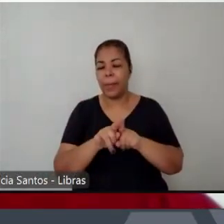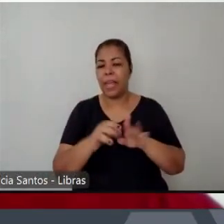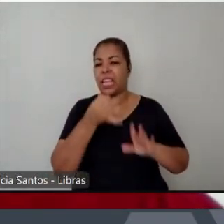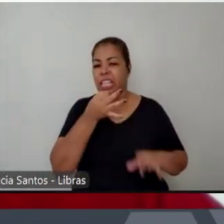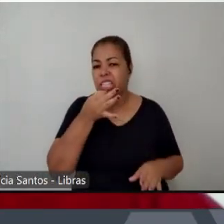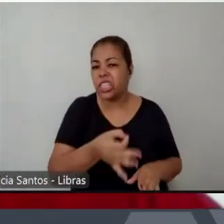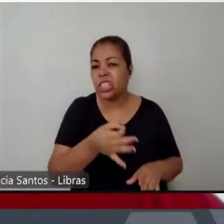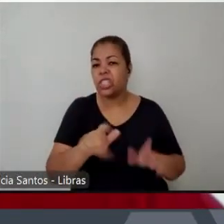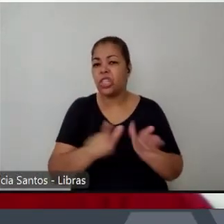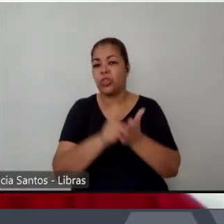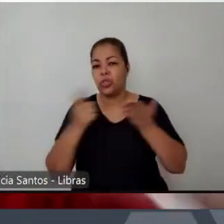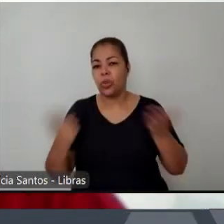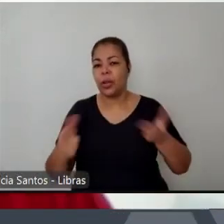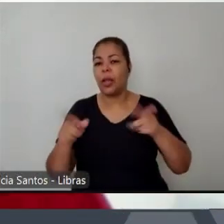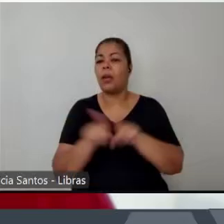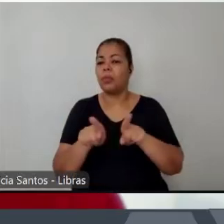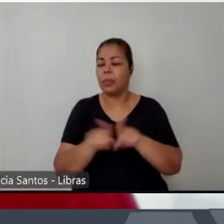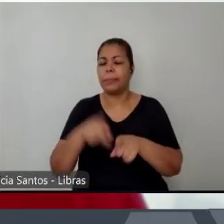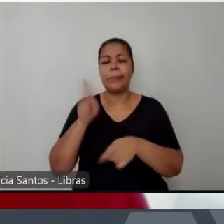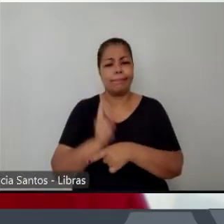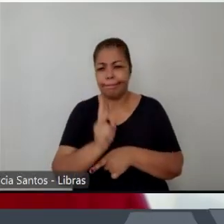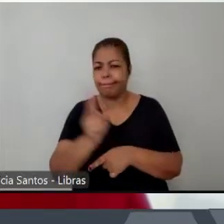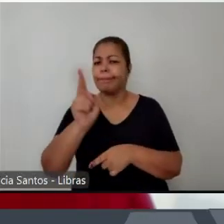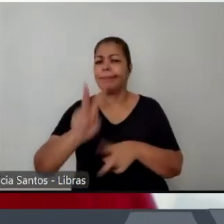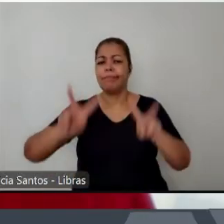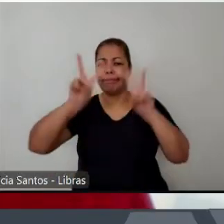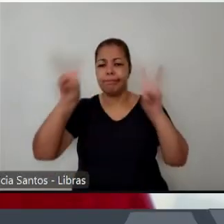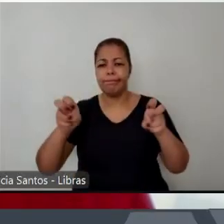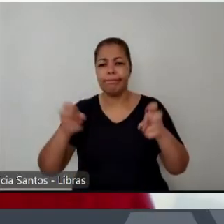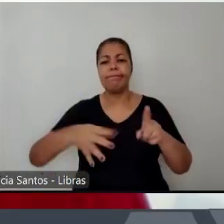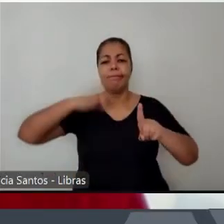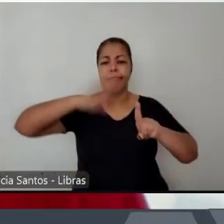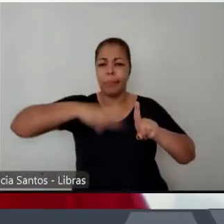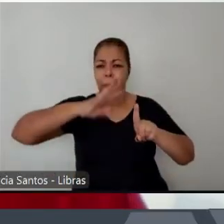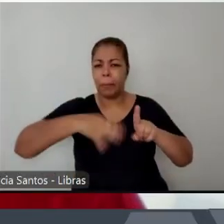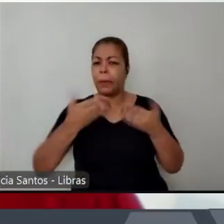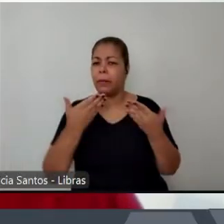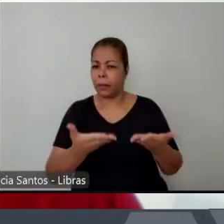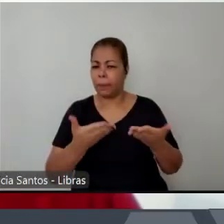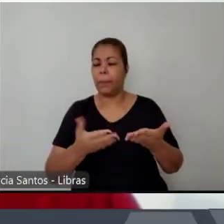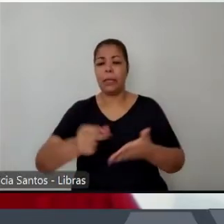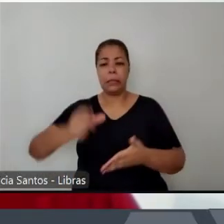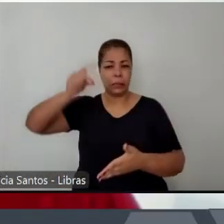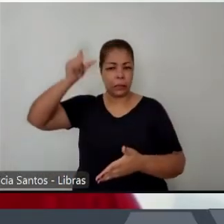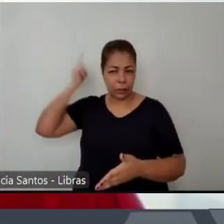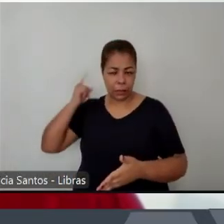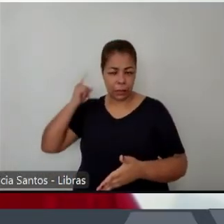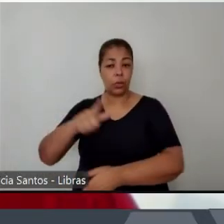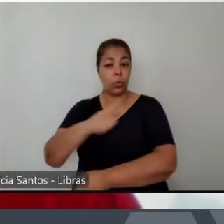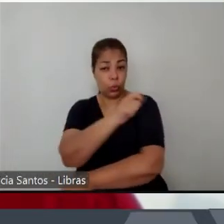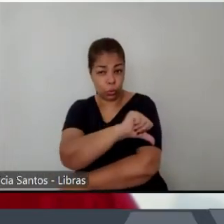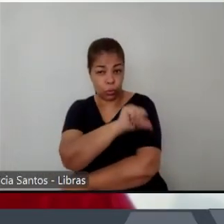nos jornais da época do Rio de Janeiro, como